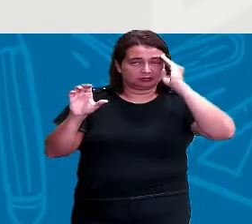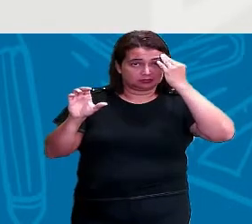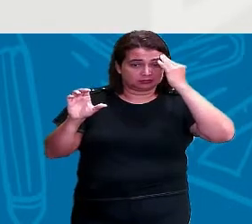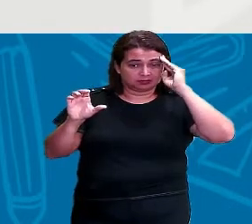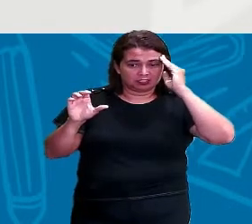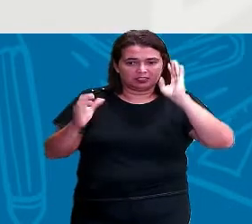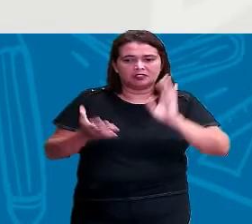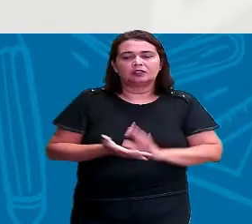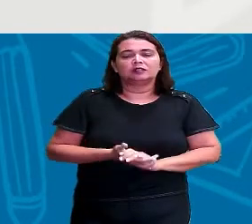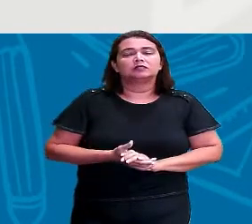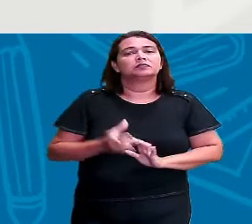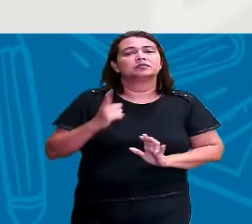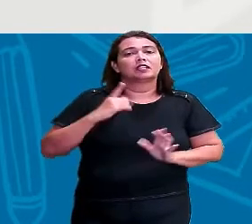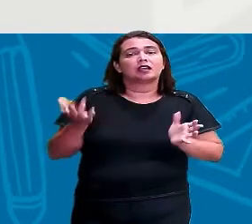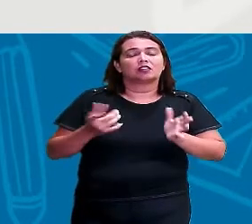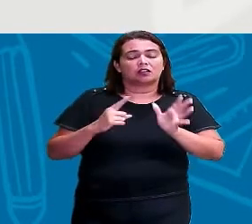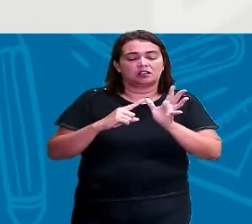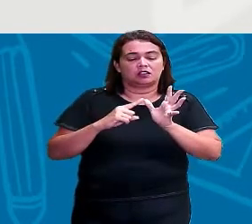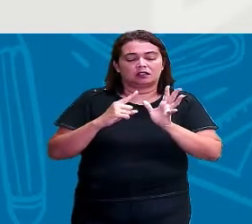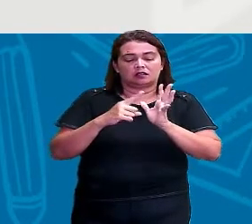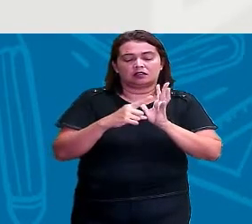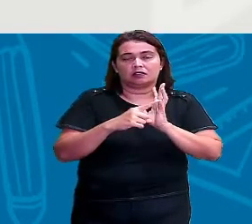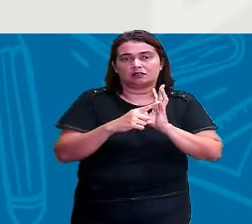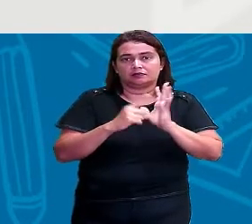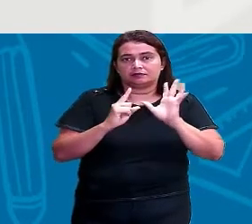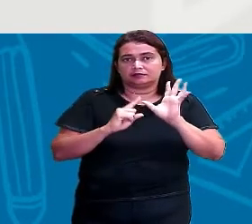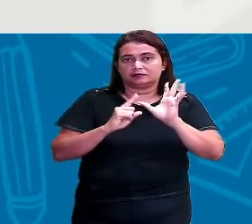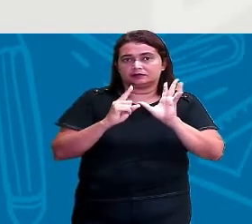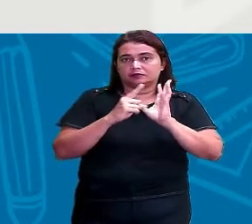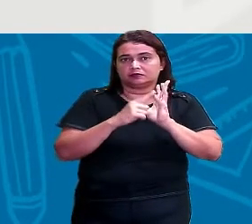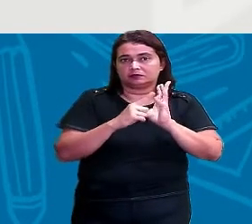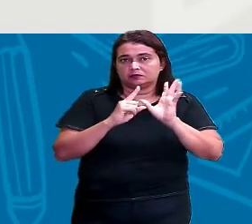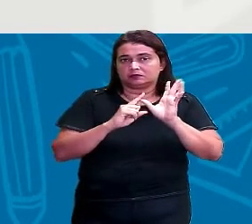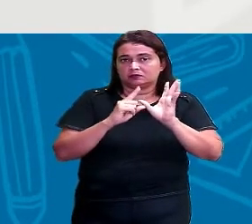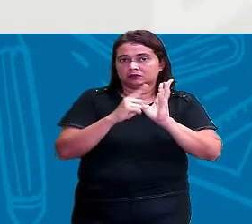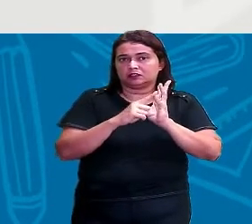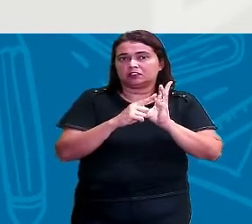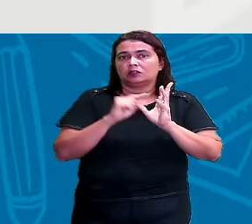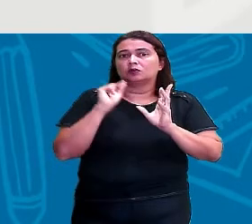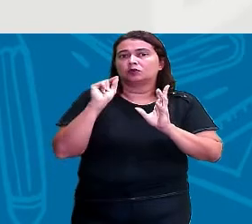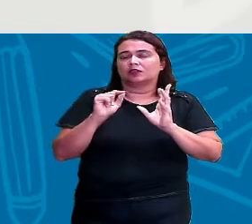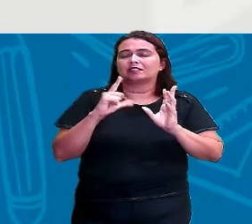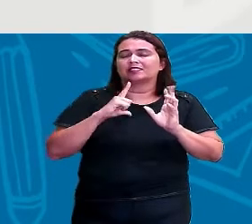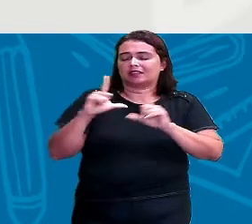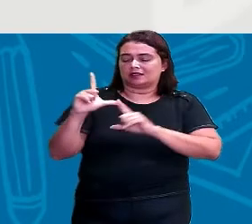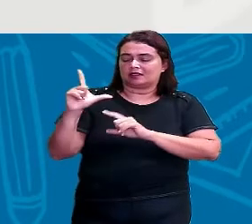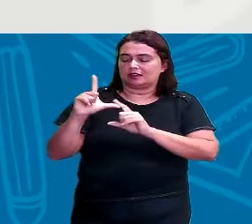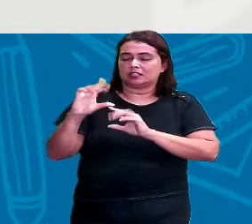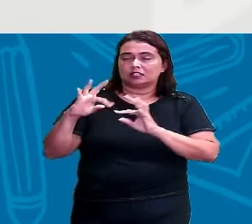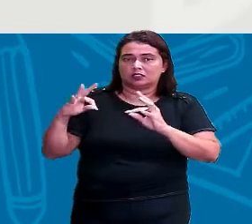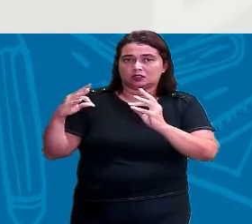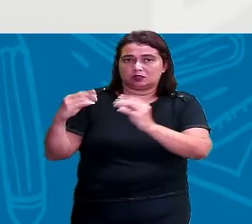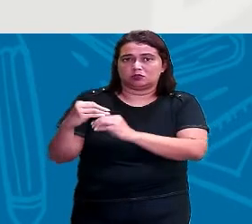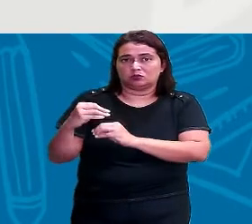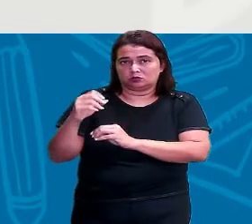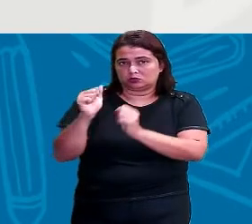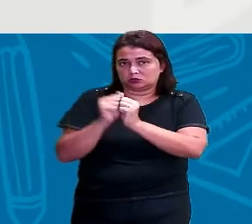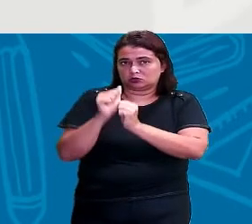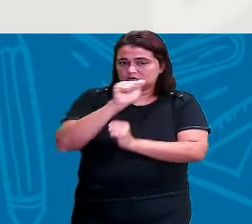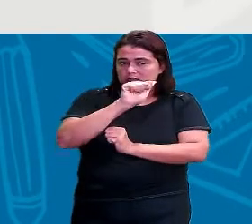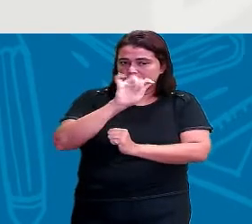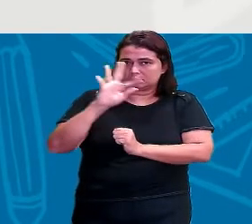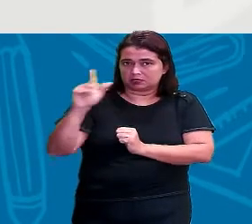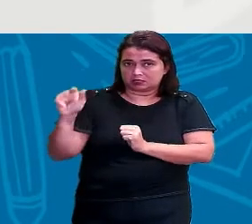E aqui são as vogais, porque no alfabeto estão todas as letrinhas. Quando a gente fala de vogais,